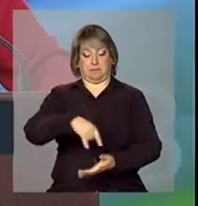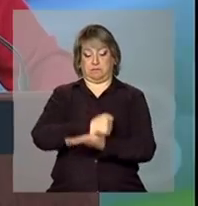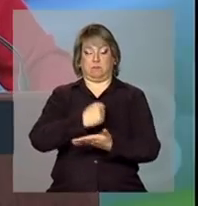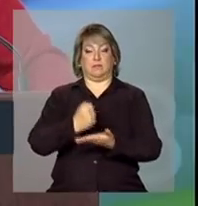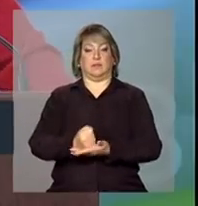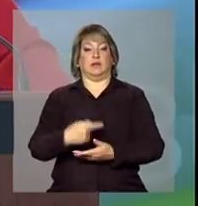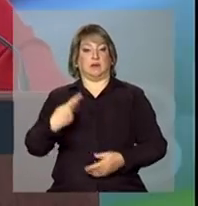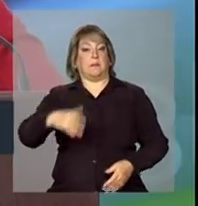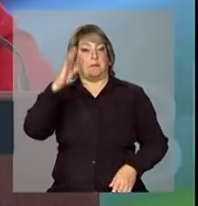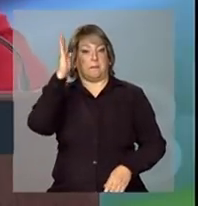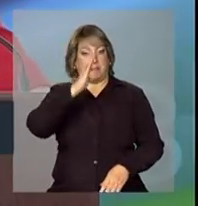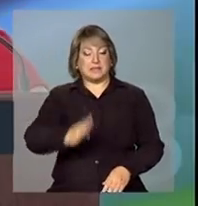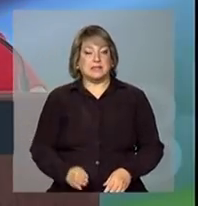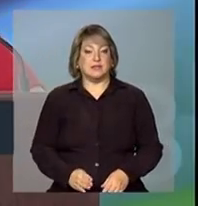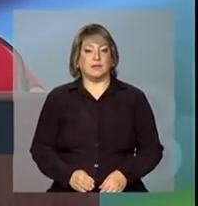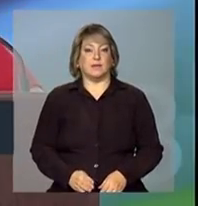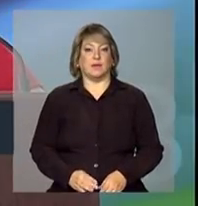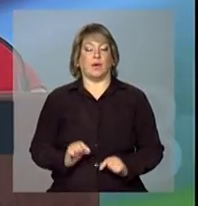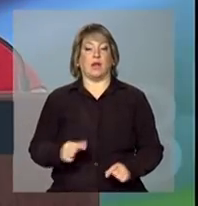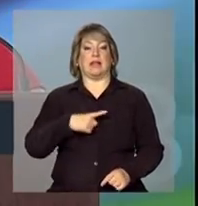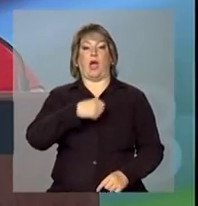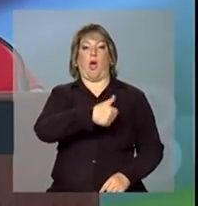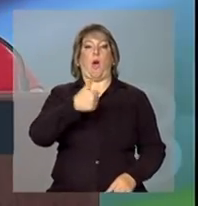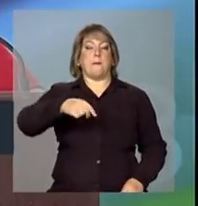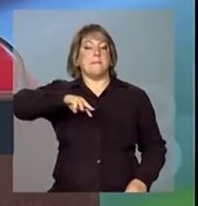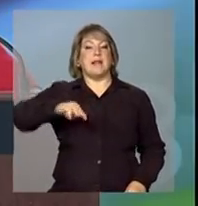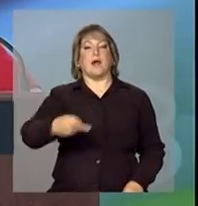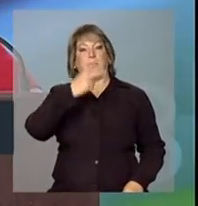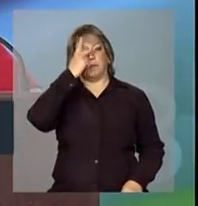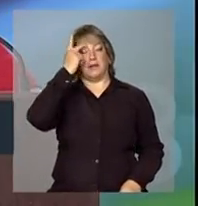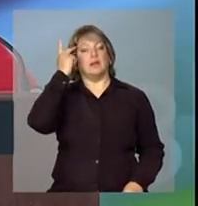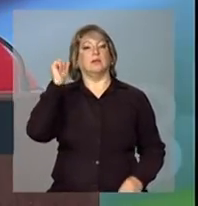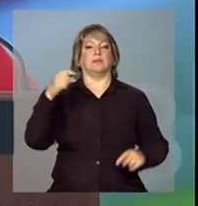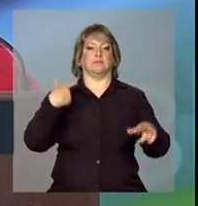do país e gerando 11 milhões de empregos.